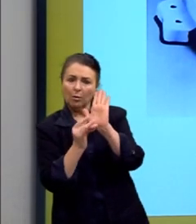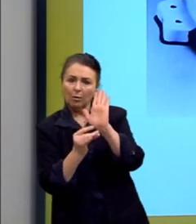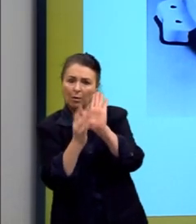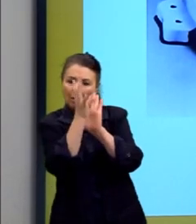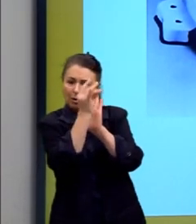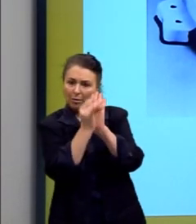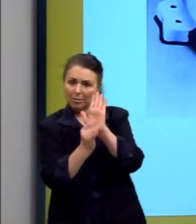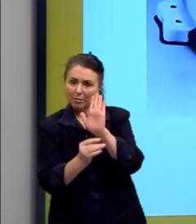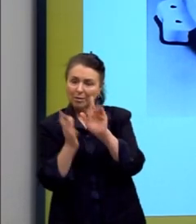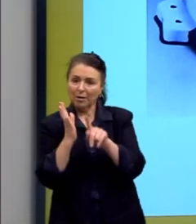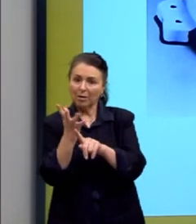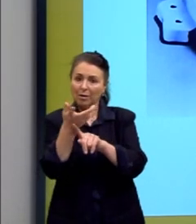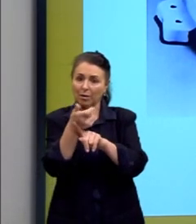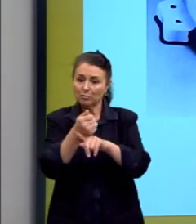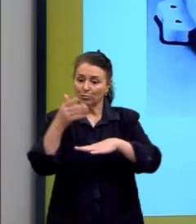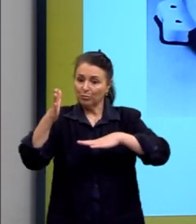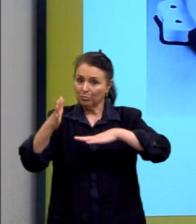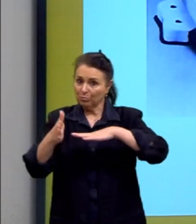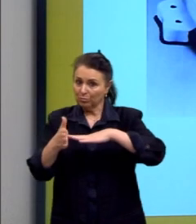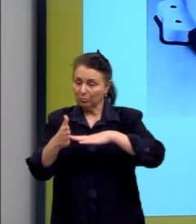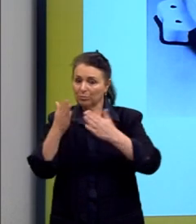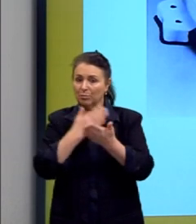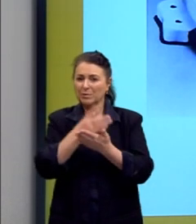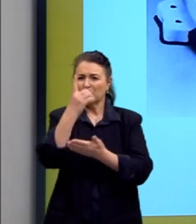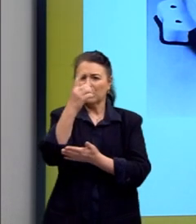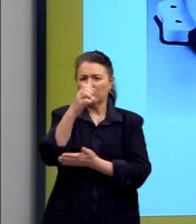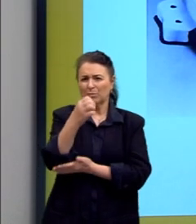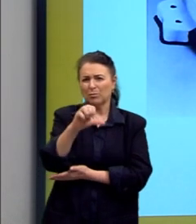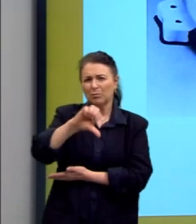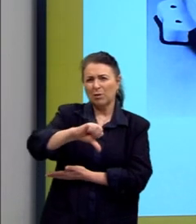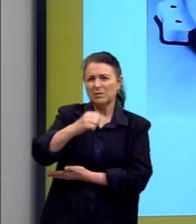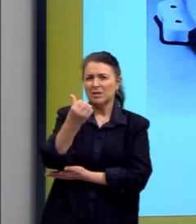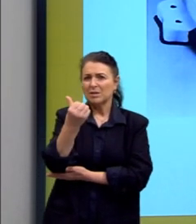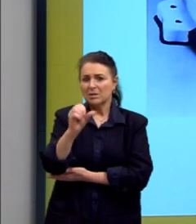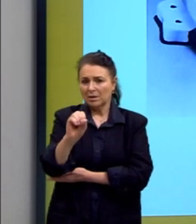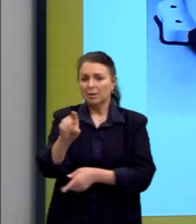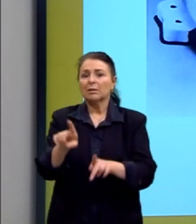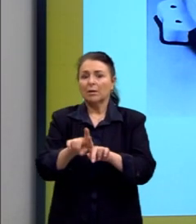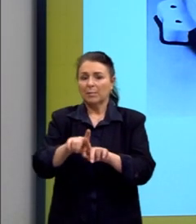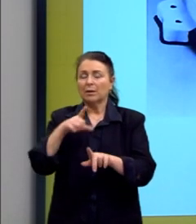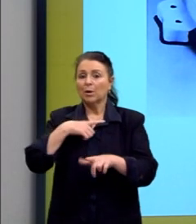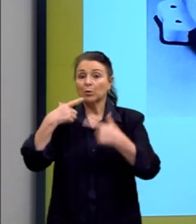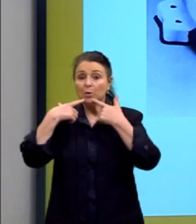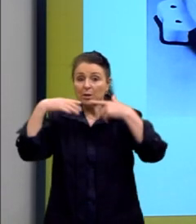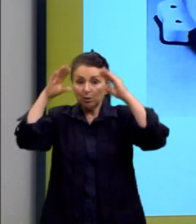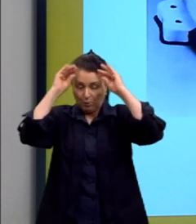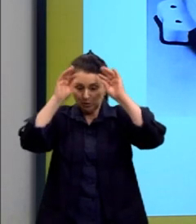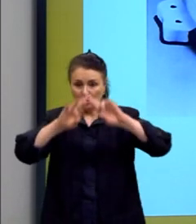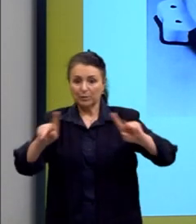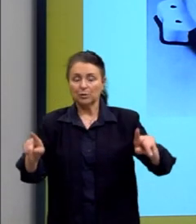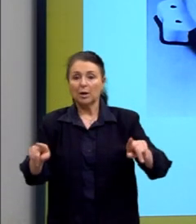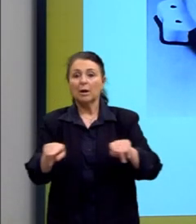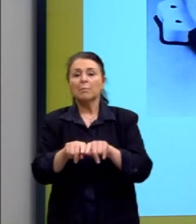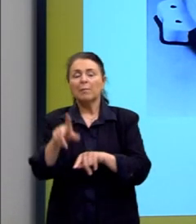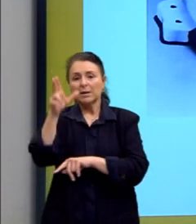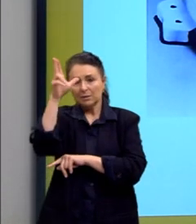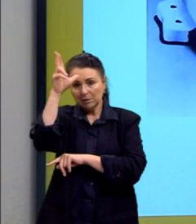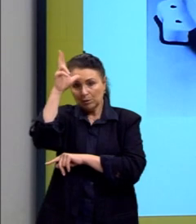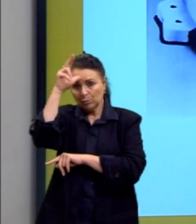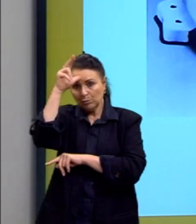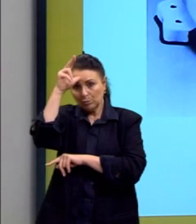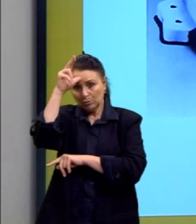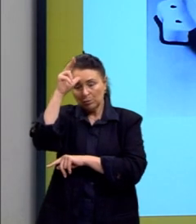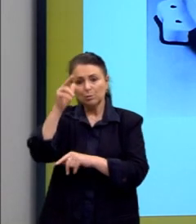a arte contemporânea, a partir de 1960, ela traz outras linguagens que lá no dadaísmo, em 1916 já